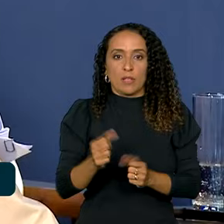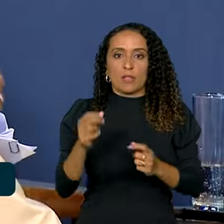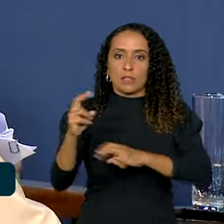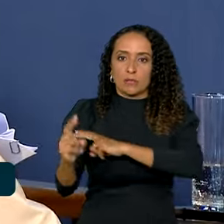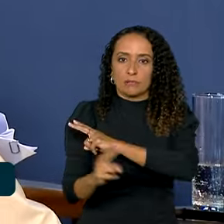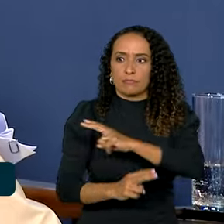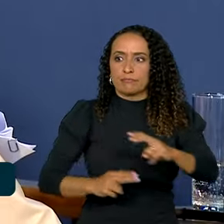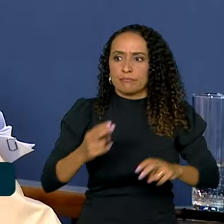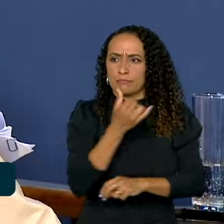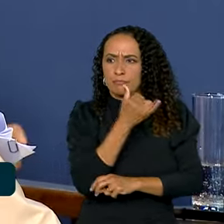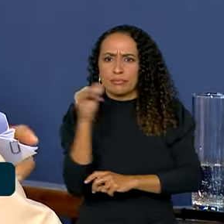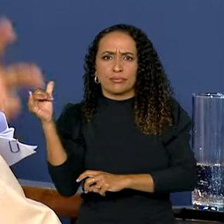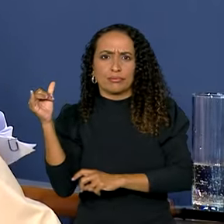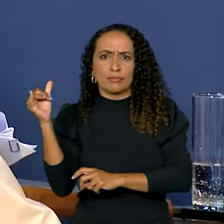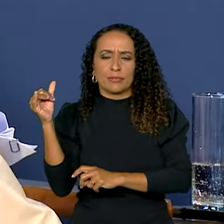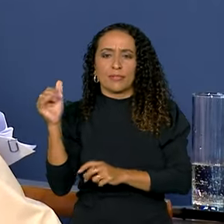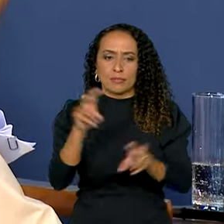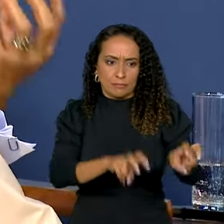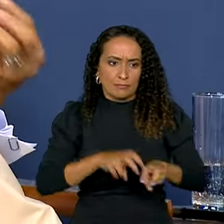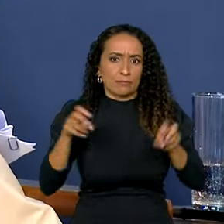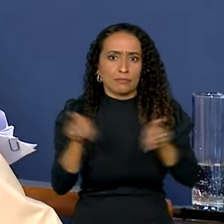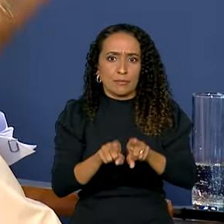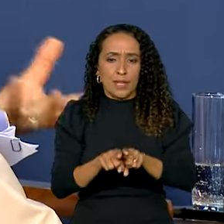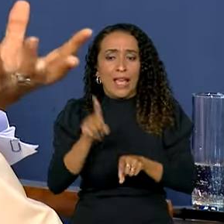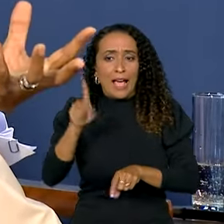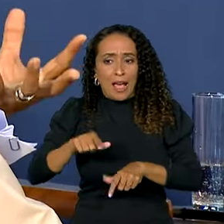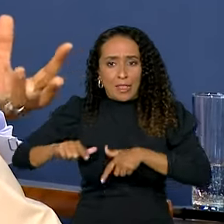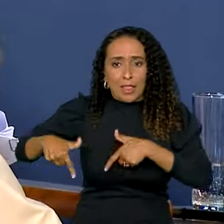não temos como ser a potência agrícola. É um trabalho de cooperação.